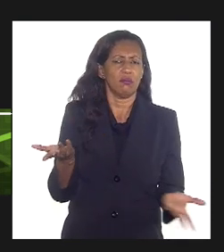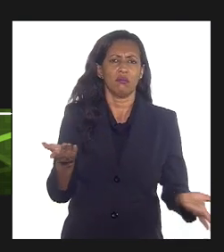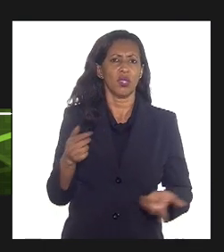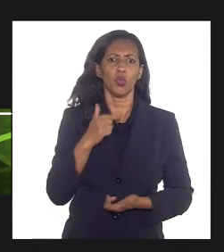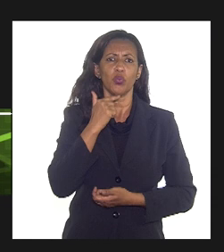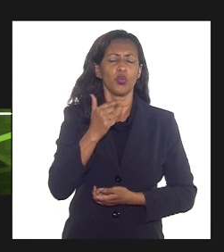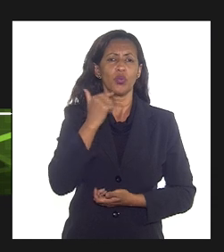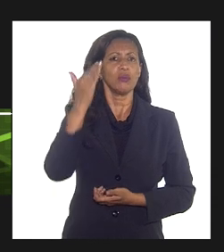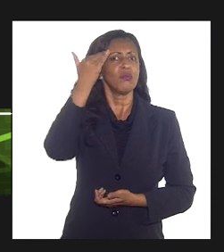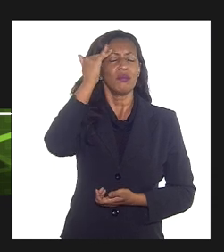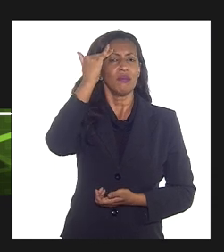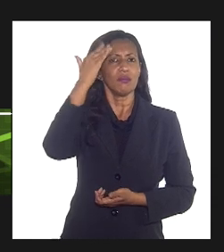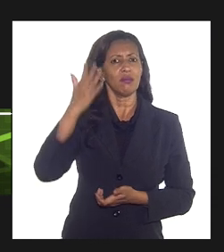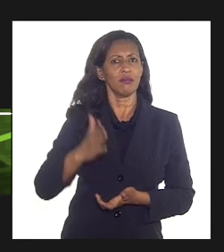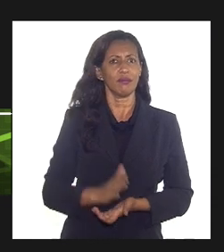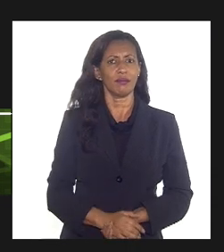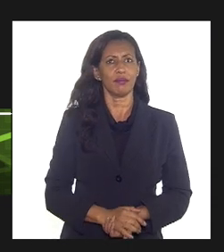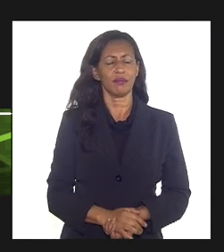entender.